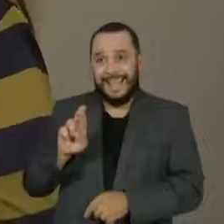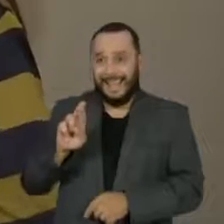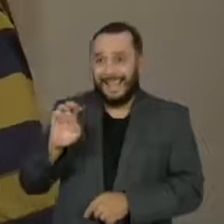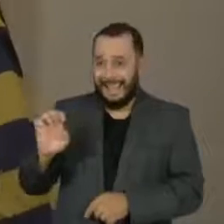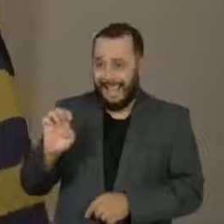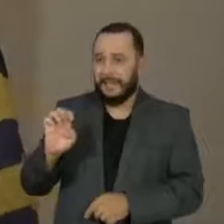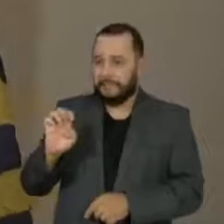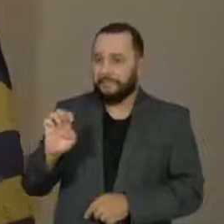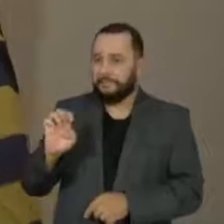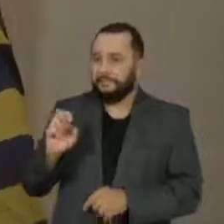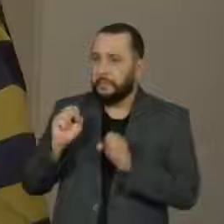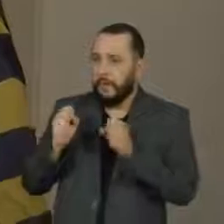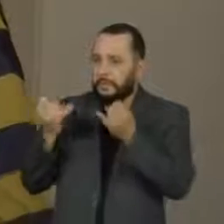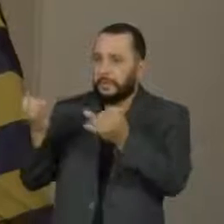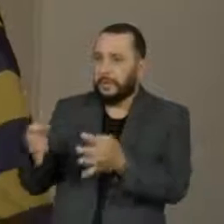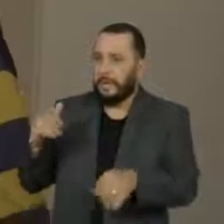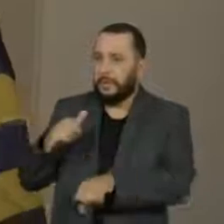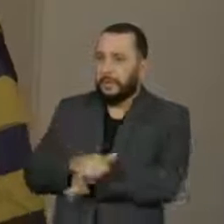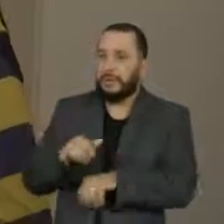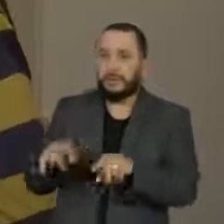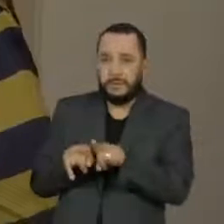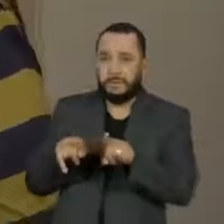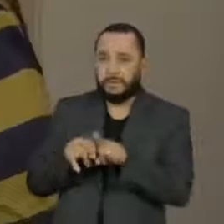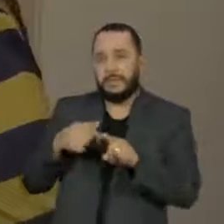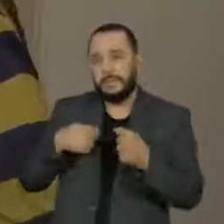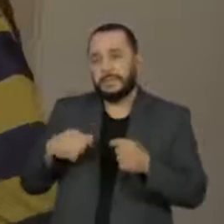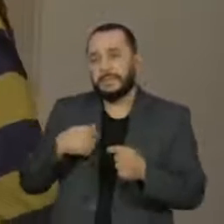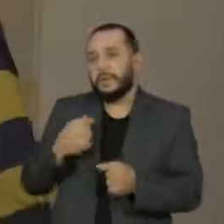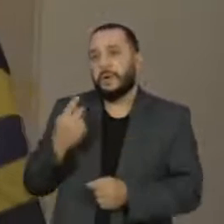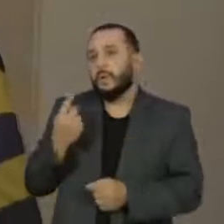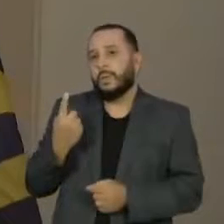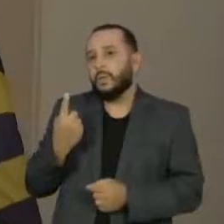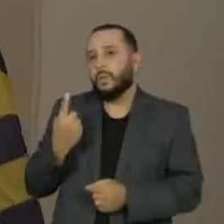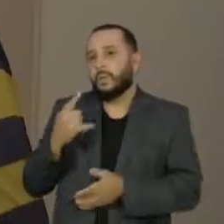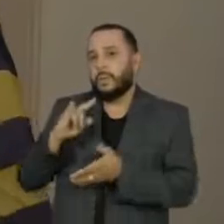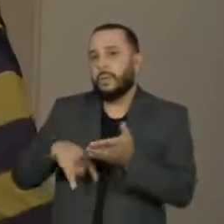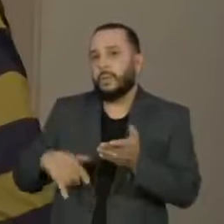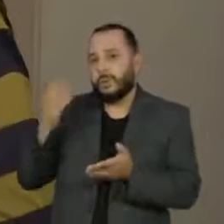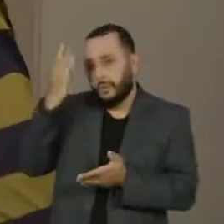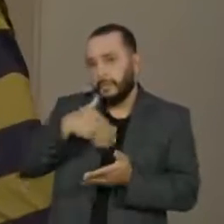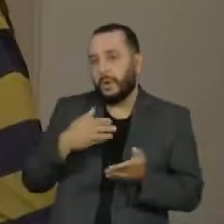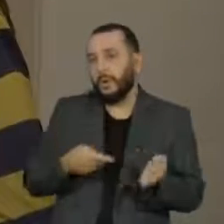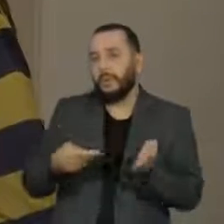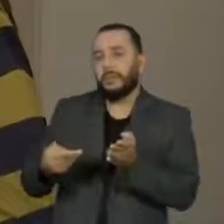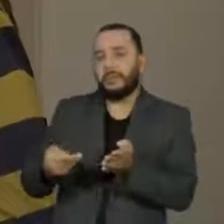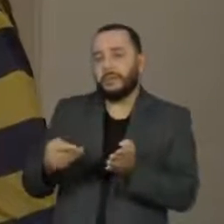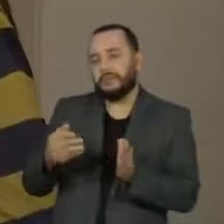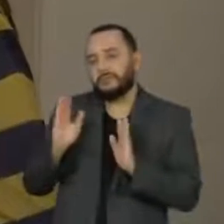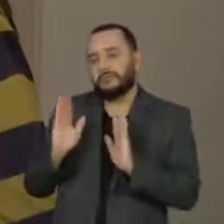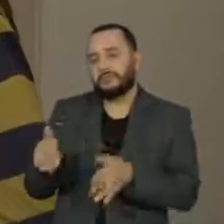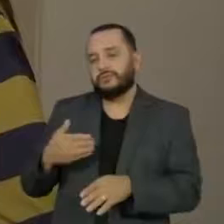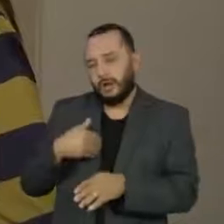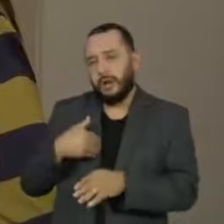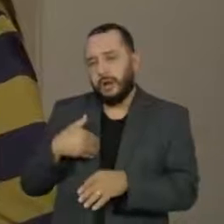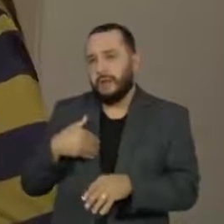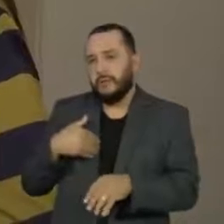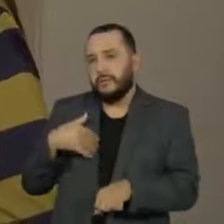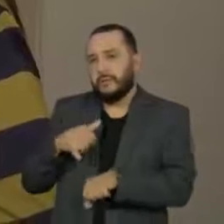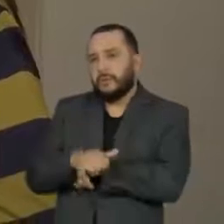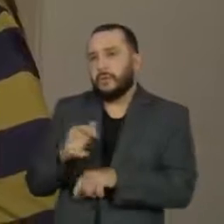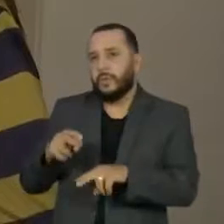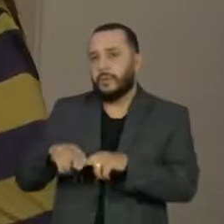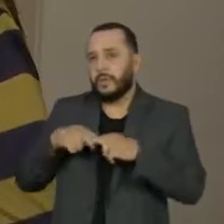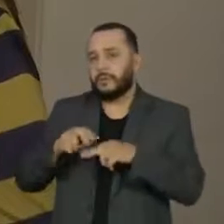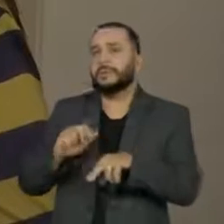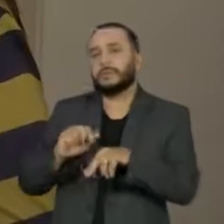juntar um documento que comprove o estado dele naquele dia. E por que os eleitores só vão poder baixar o aplicativo